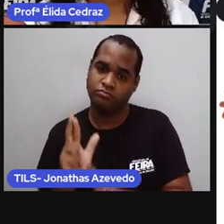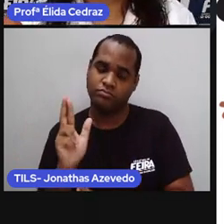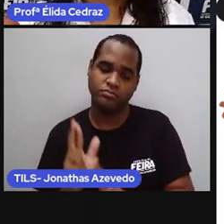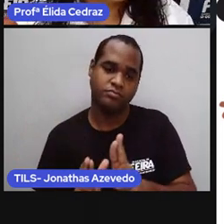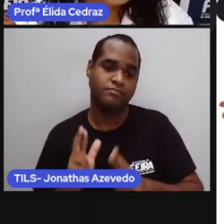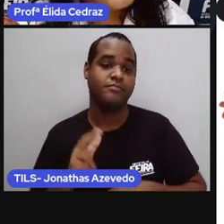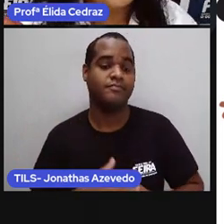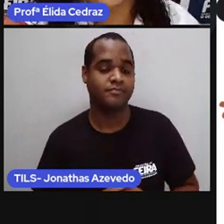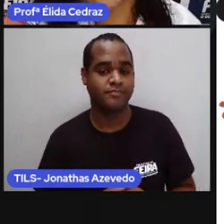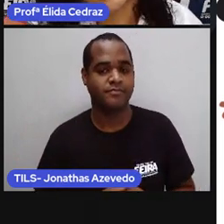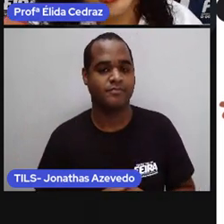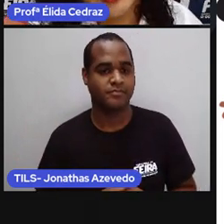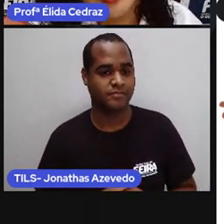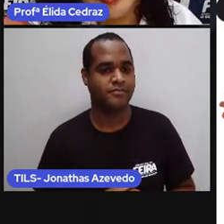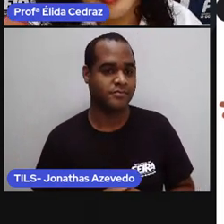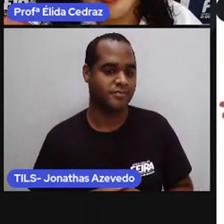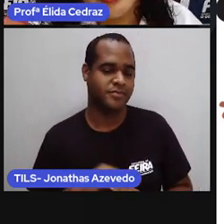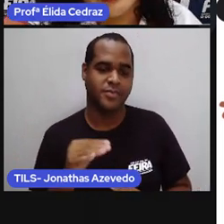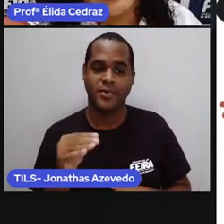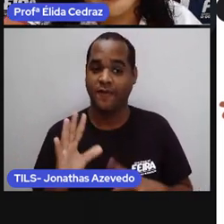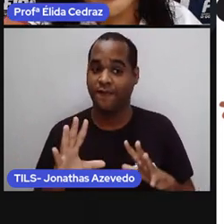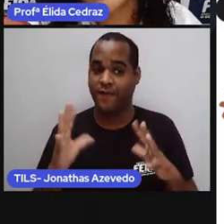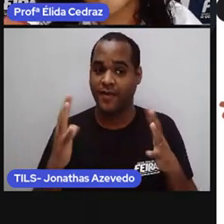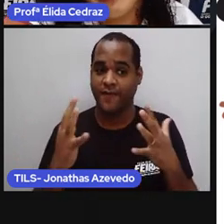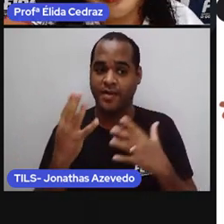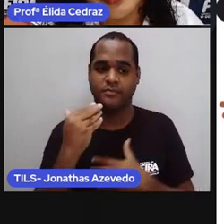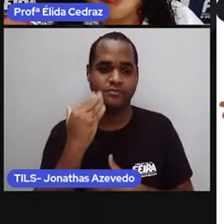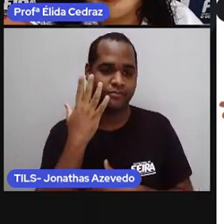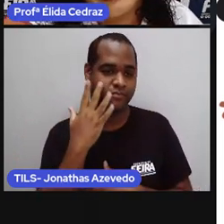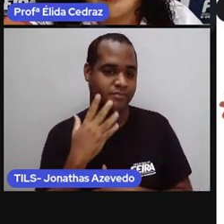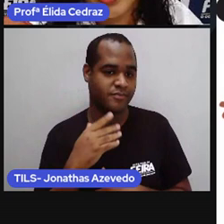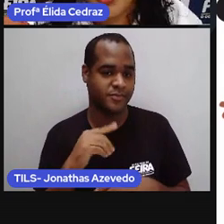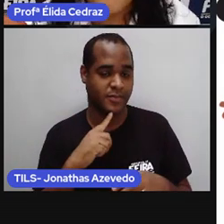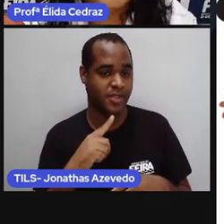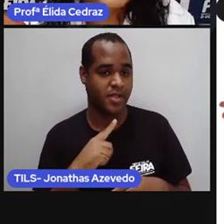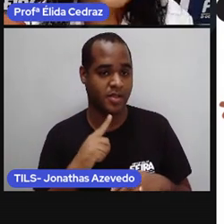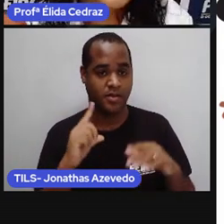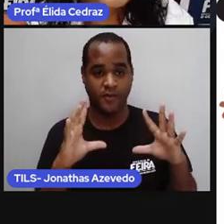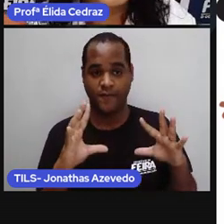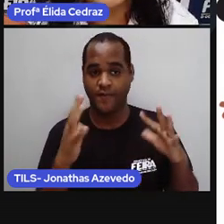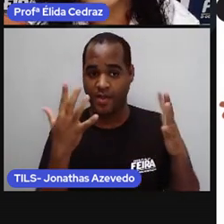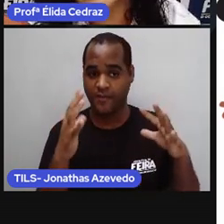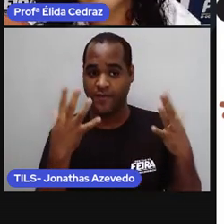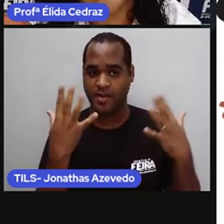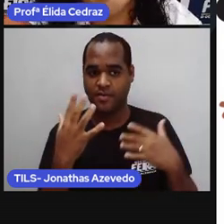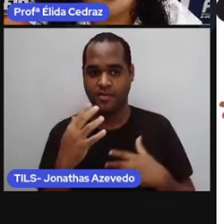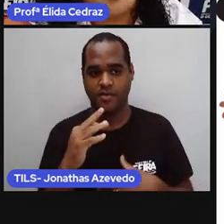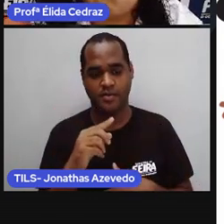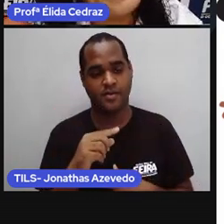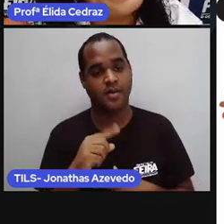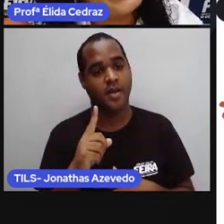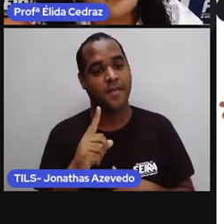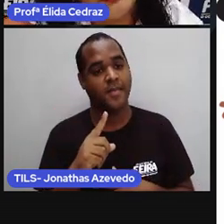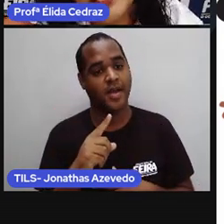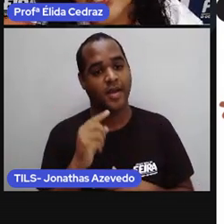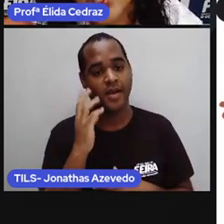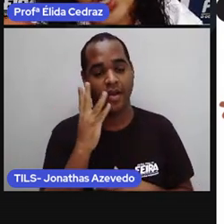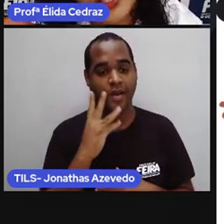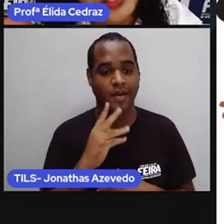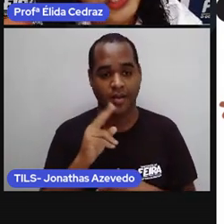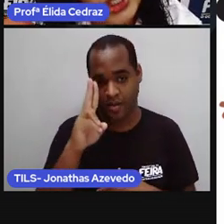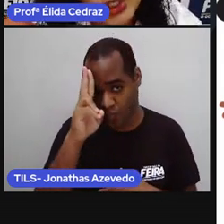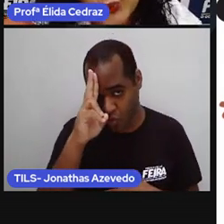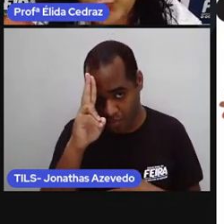porque festinha de criança só vai criança mas criança não pode pegar Uber